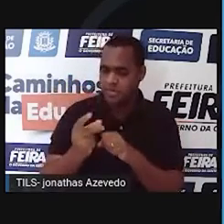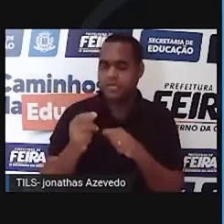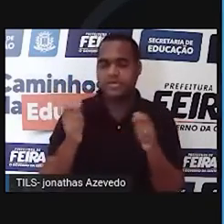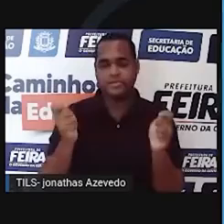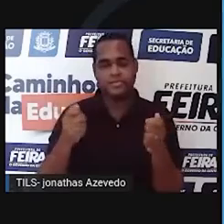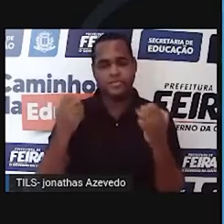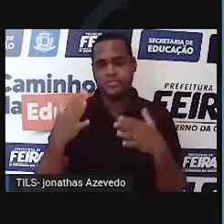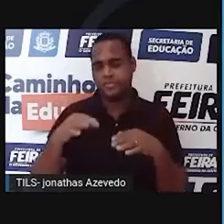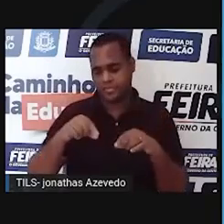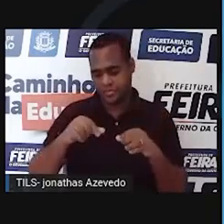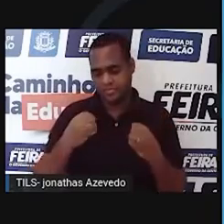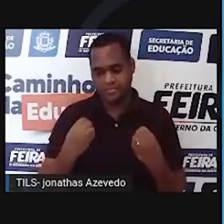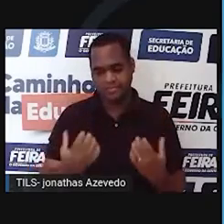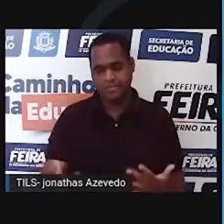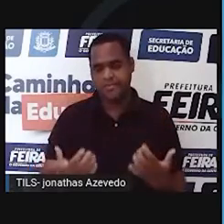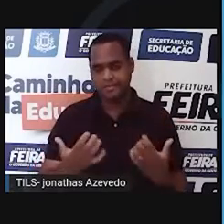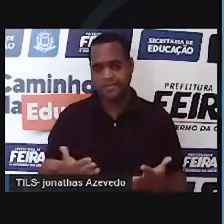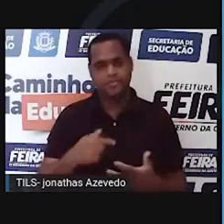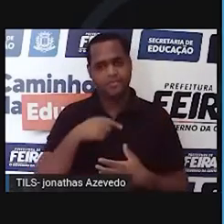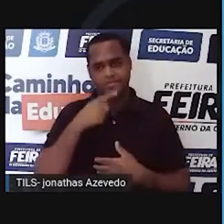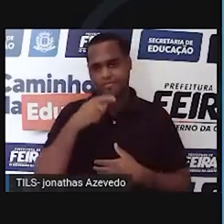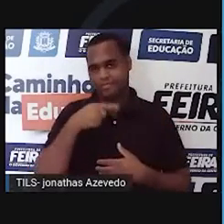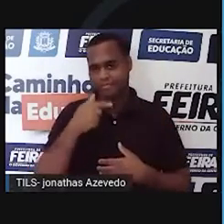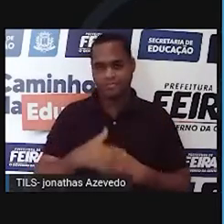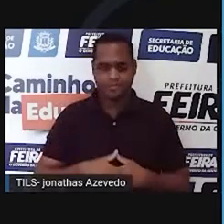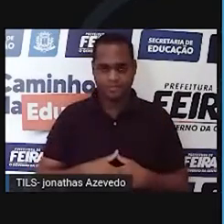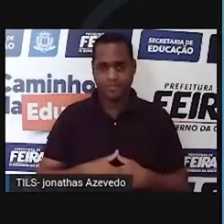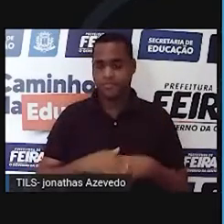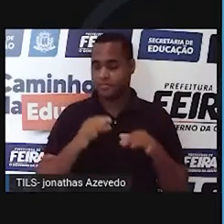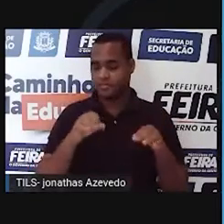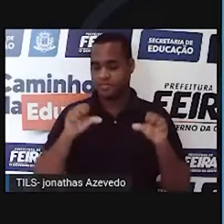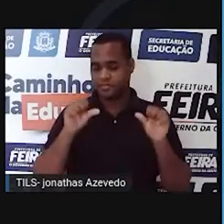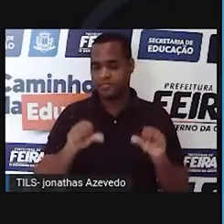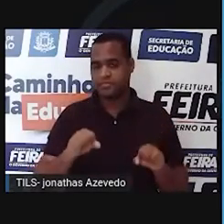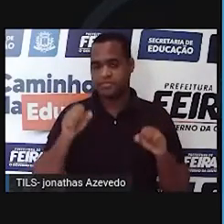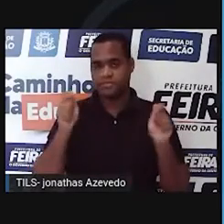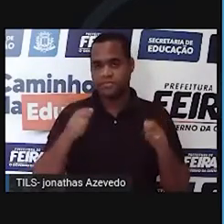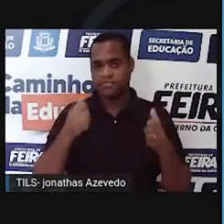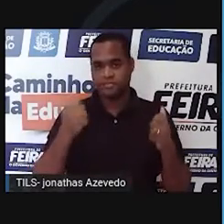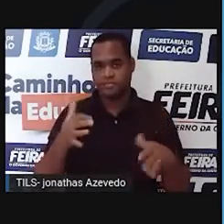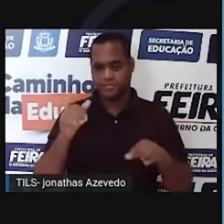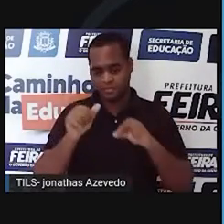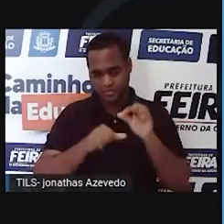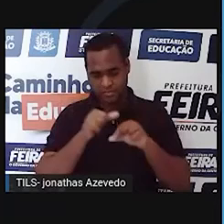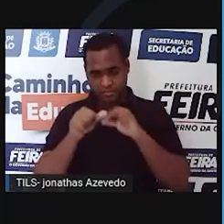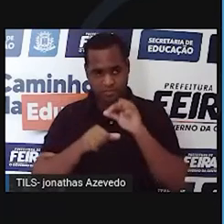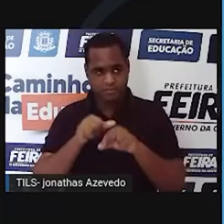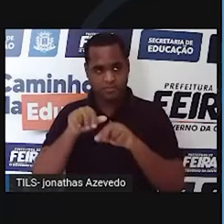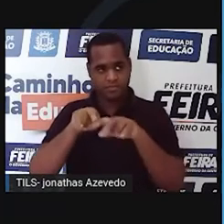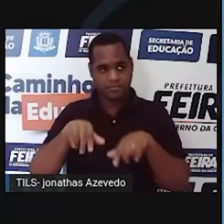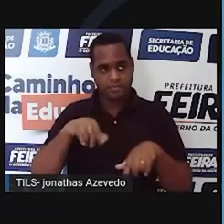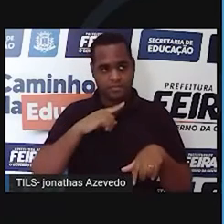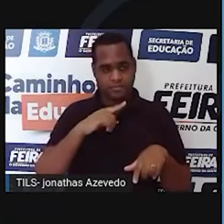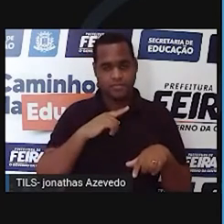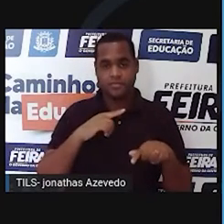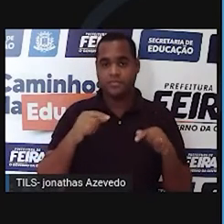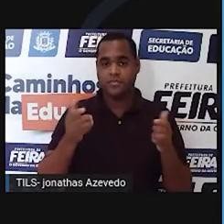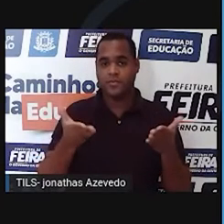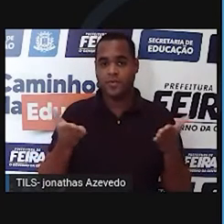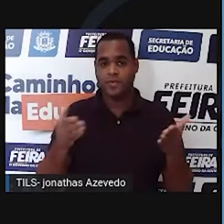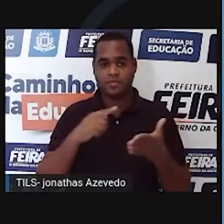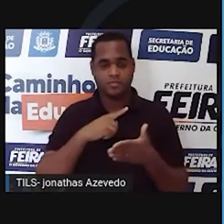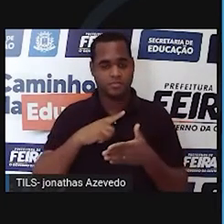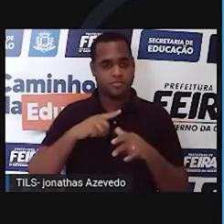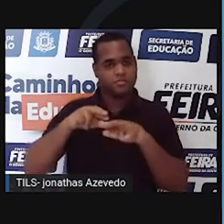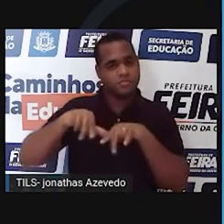sementes, sem se reproduzir. Então, isso é muito negativo para a manutenção da diversidade do cerrado. Hoje, nós temos os números